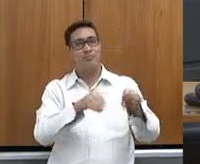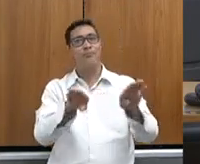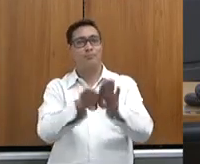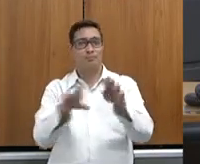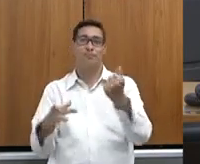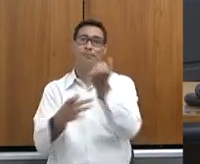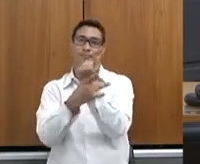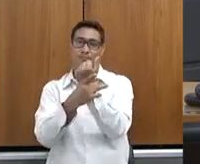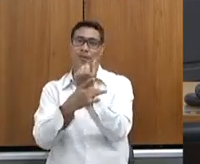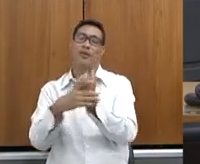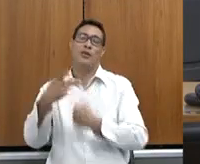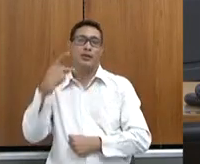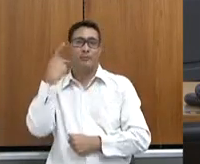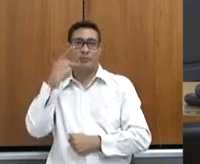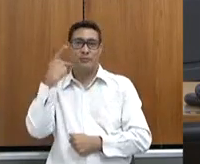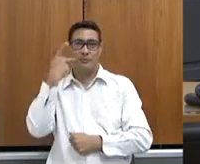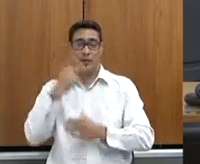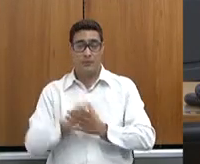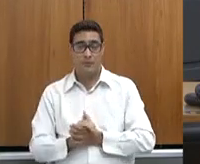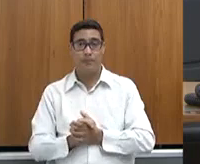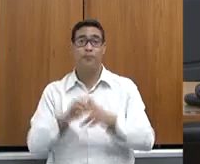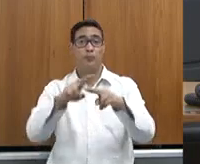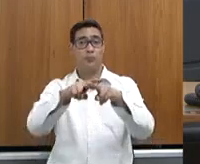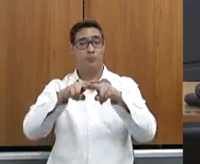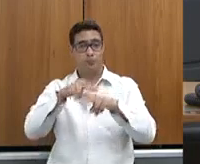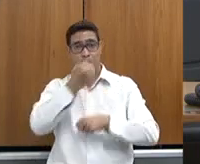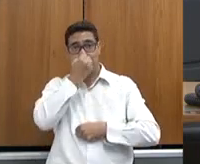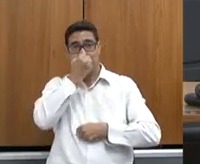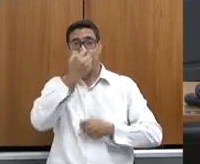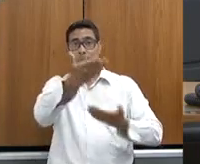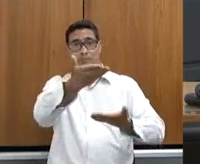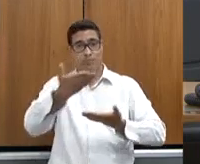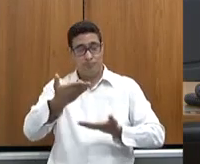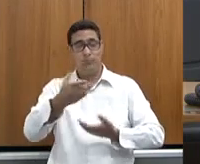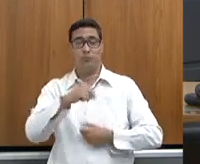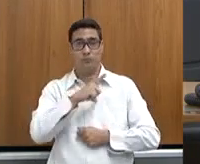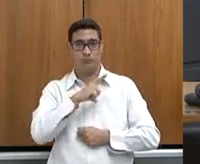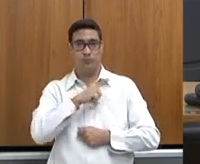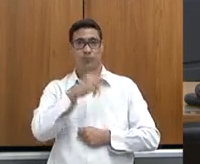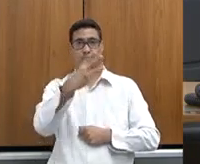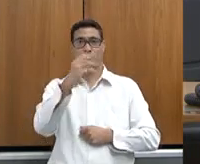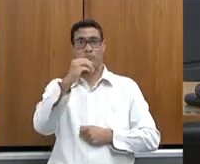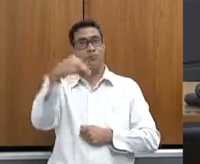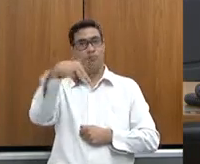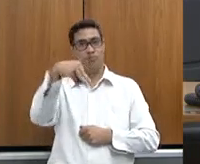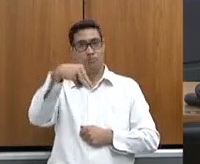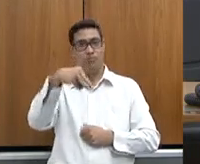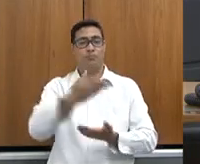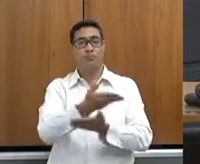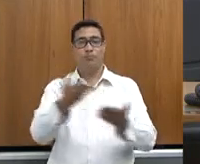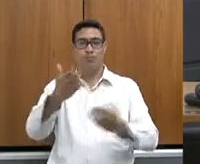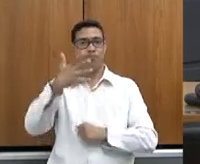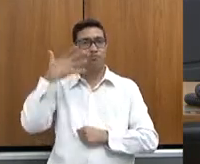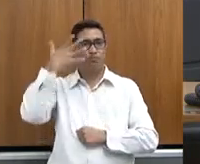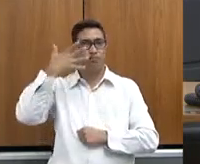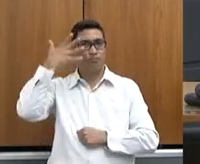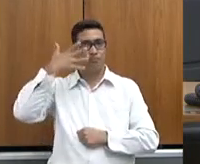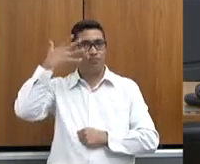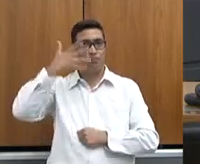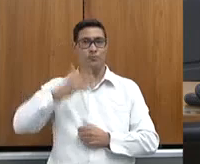pública. Então, seja muito bem-vindo. Tales, você dispõe aí de 30 minutos para as suas considerações.